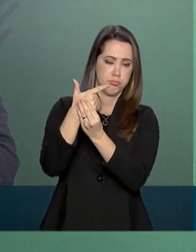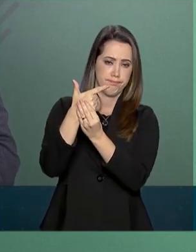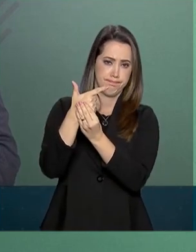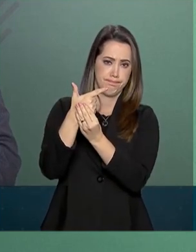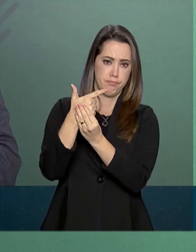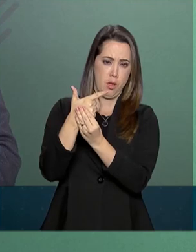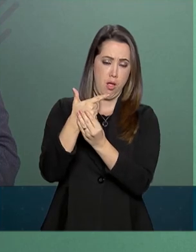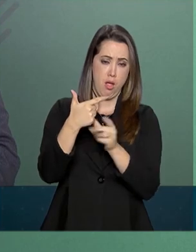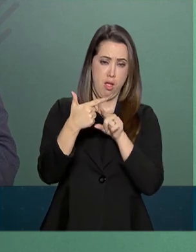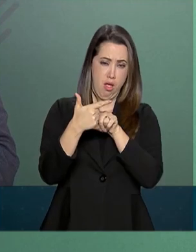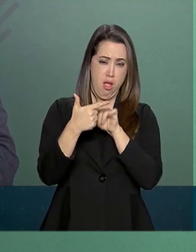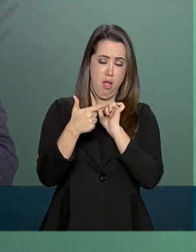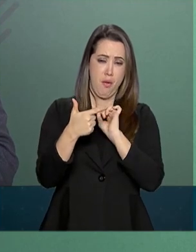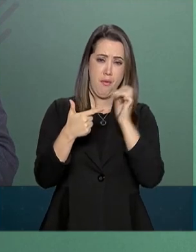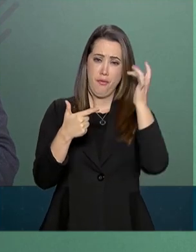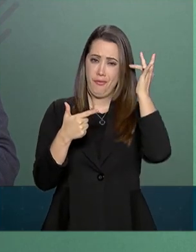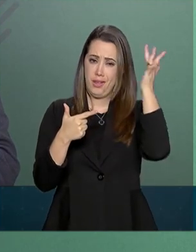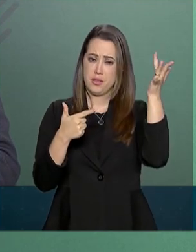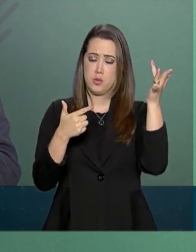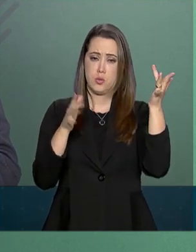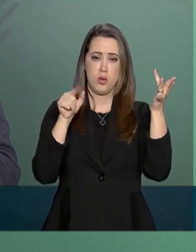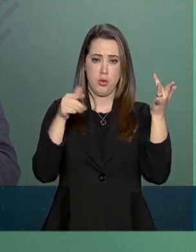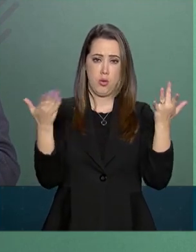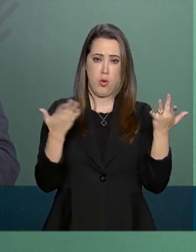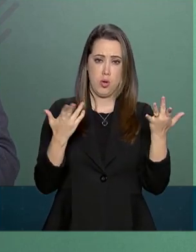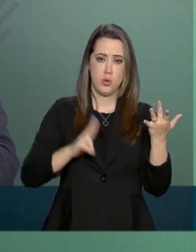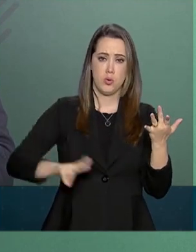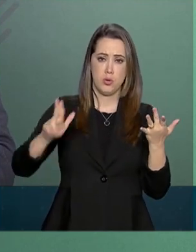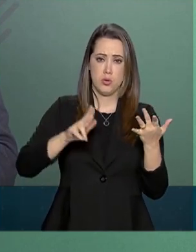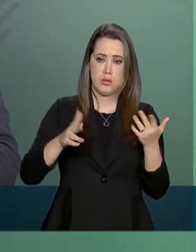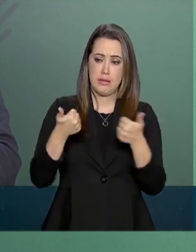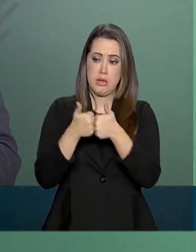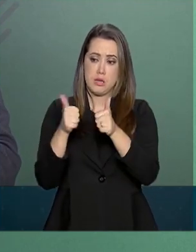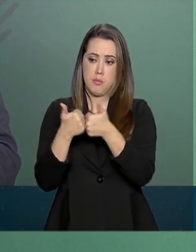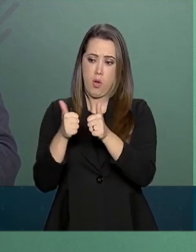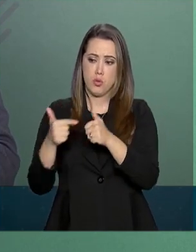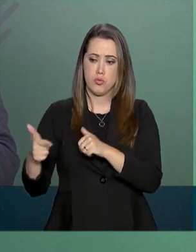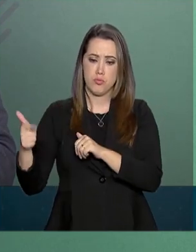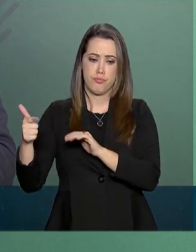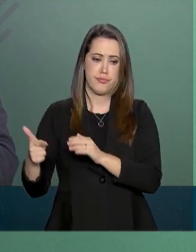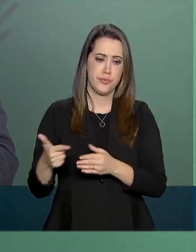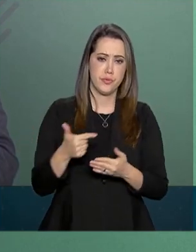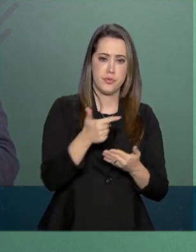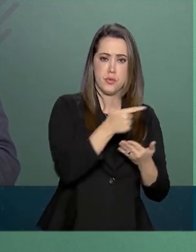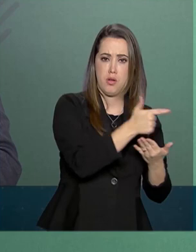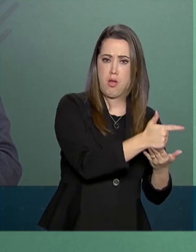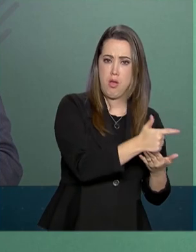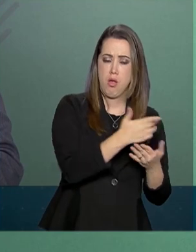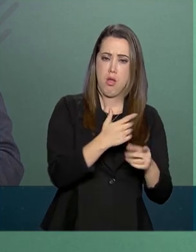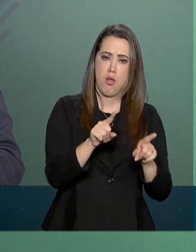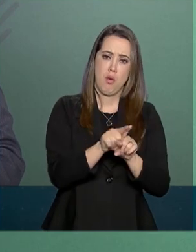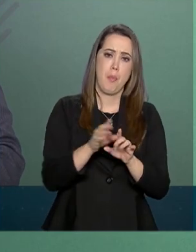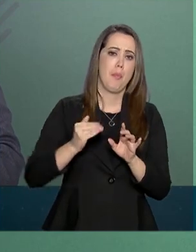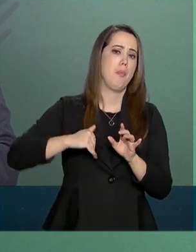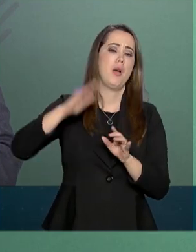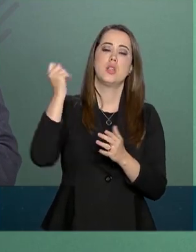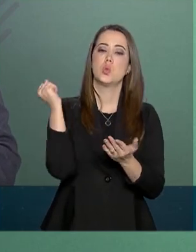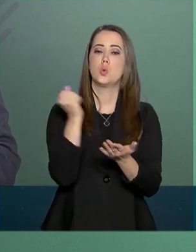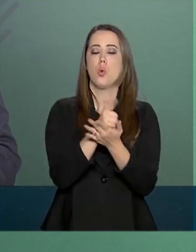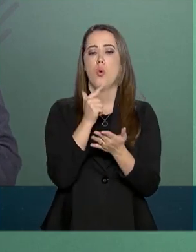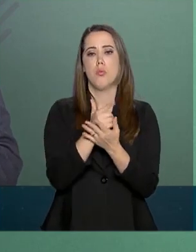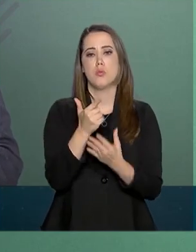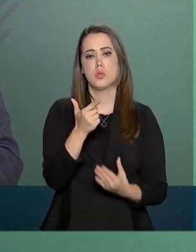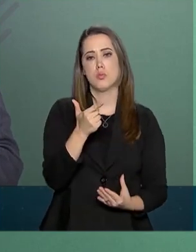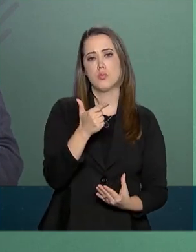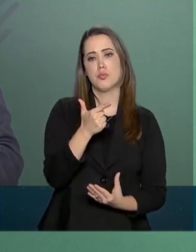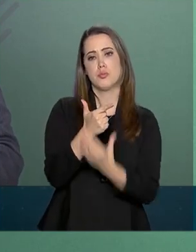Contempla a facilitação no transporte de armas, o aumento da dotação de munição, dentre